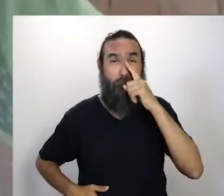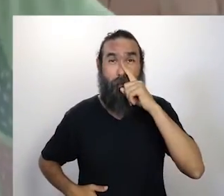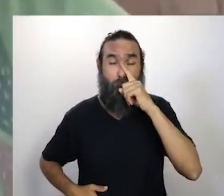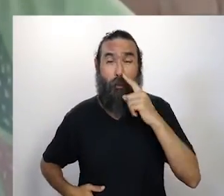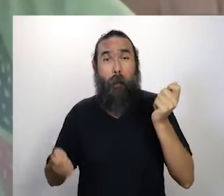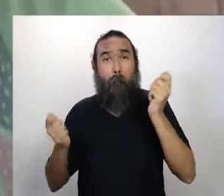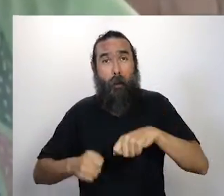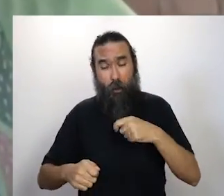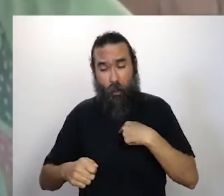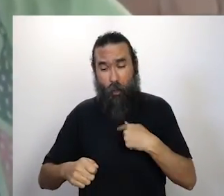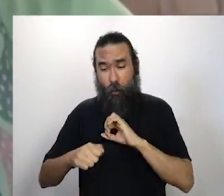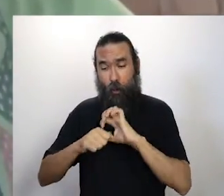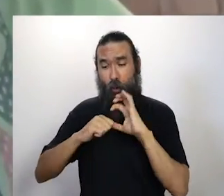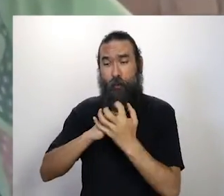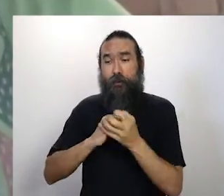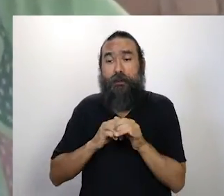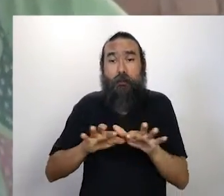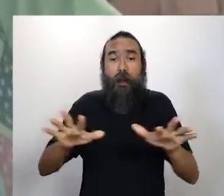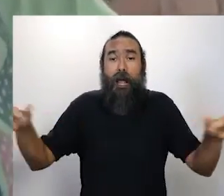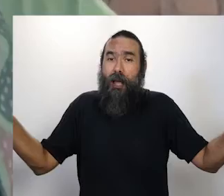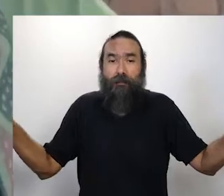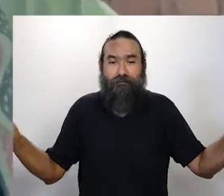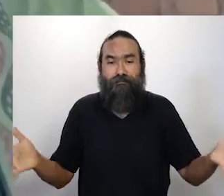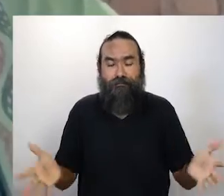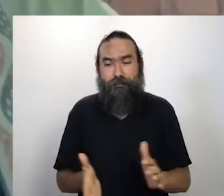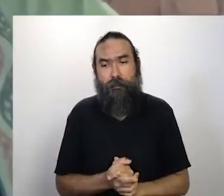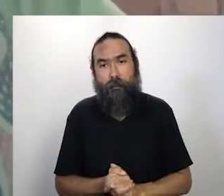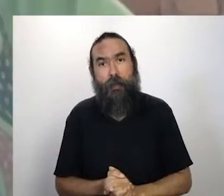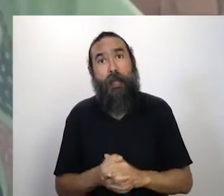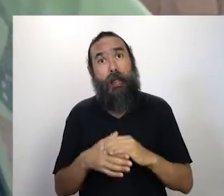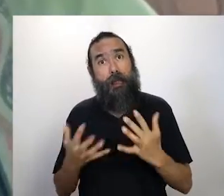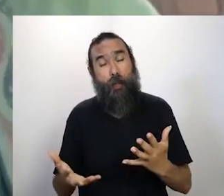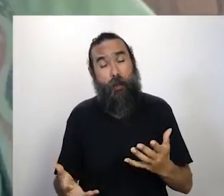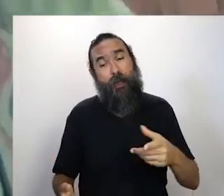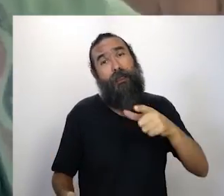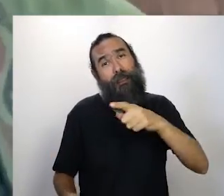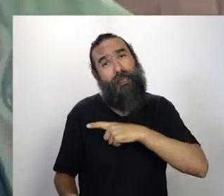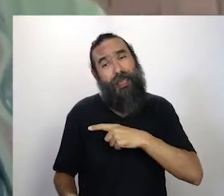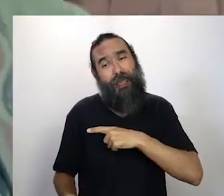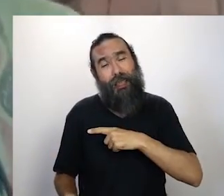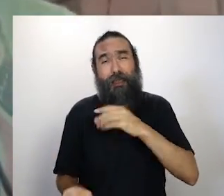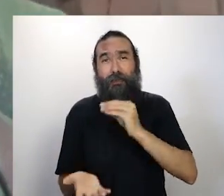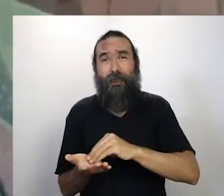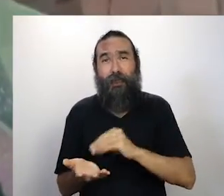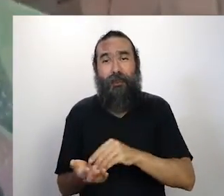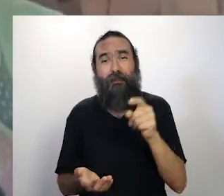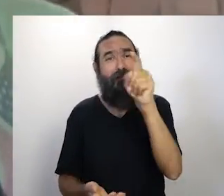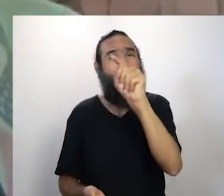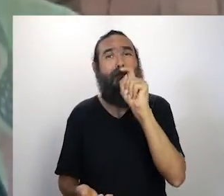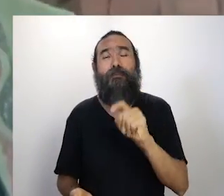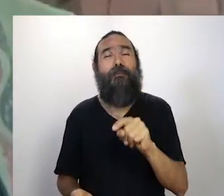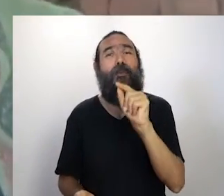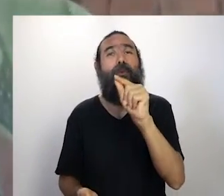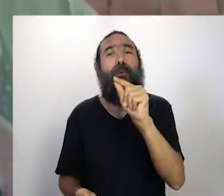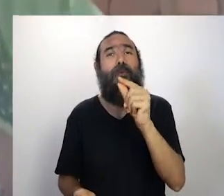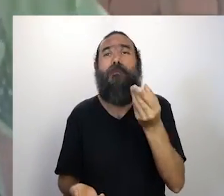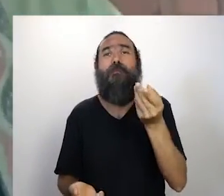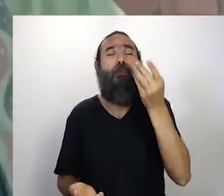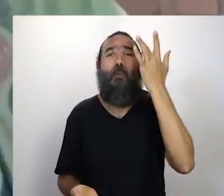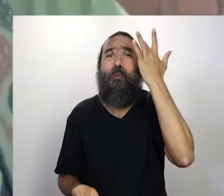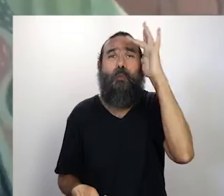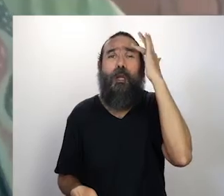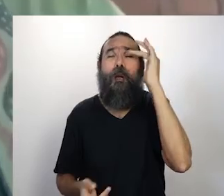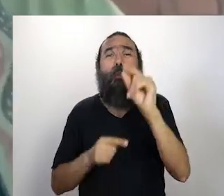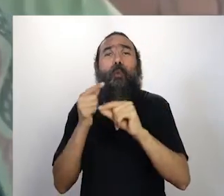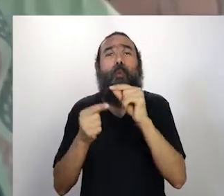lugar para o outro, né? Então, né? E agora, ainda, eu acho que ainda tem uma incógnita, que a gente não sabe ainda coisas que